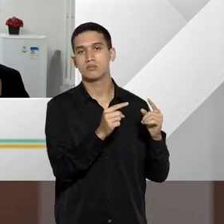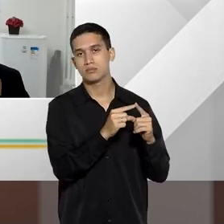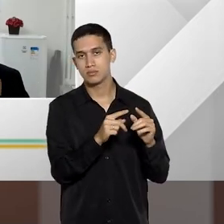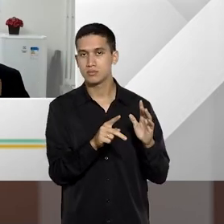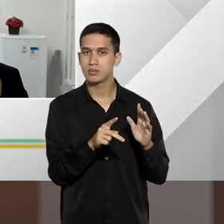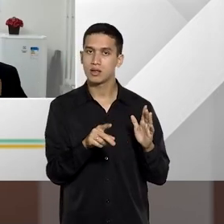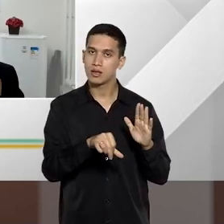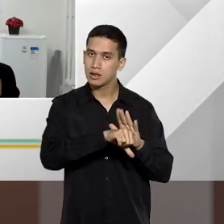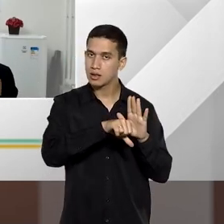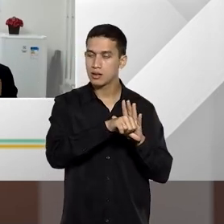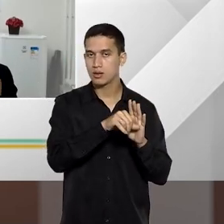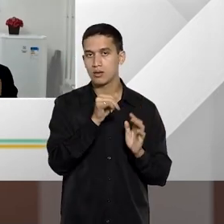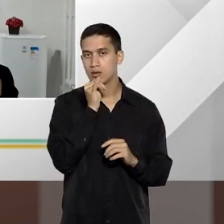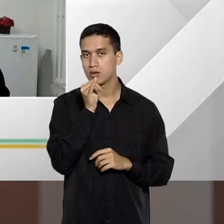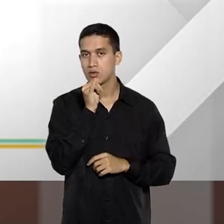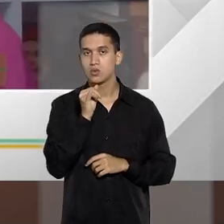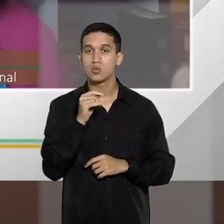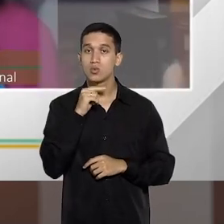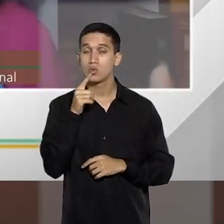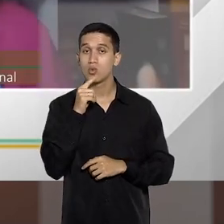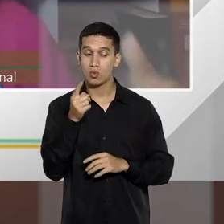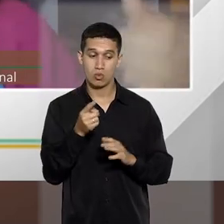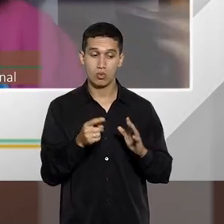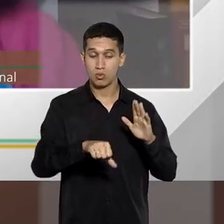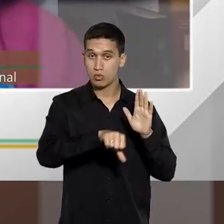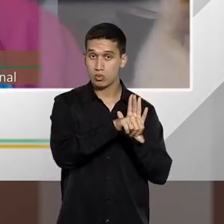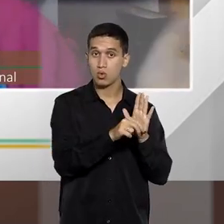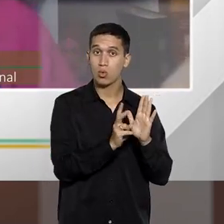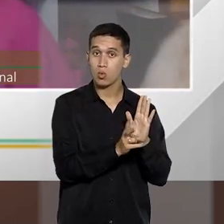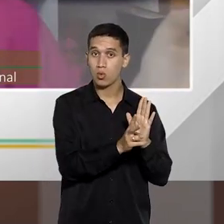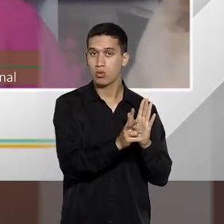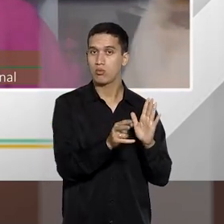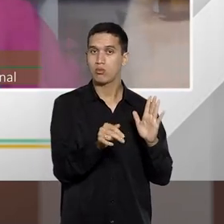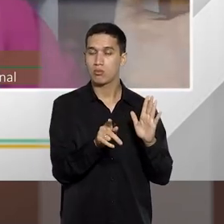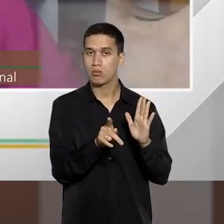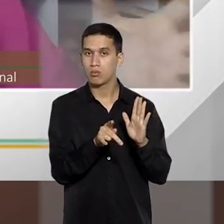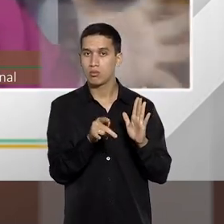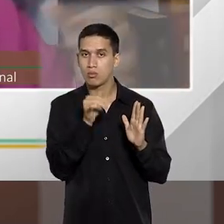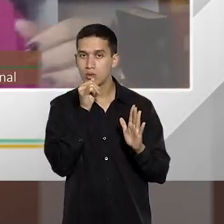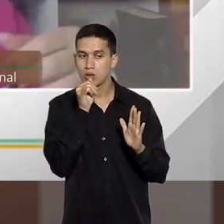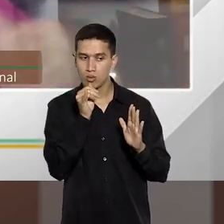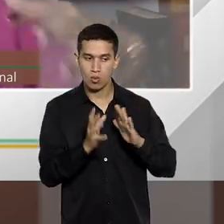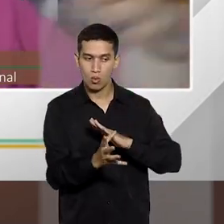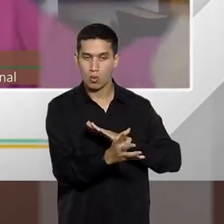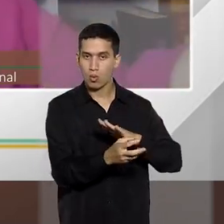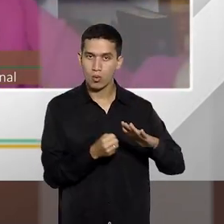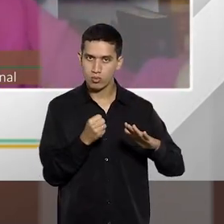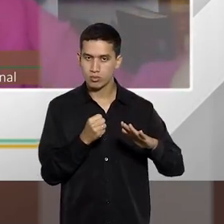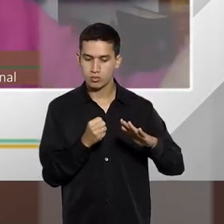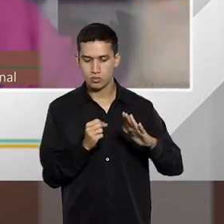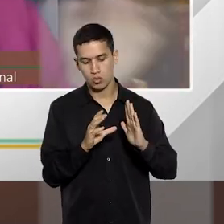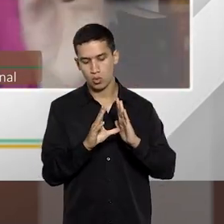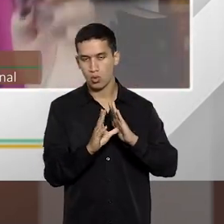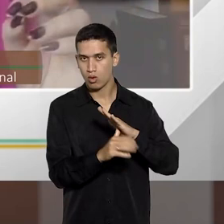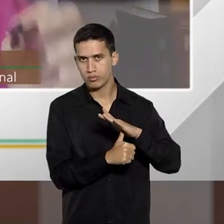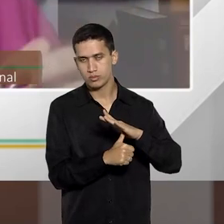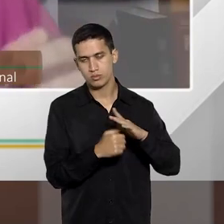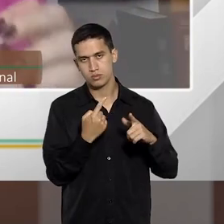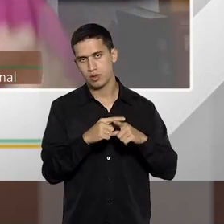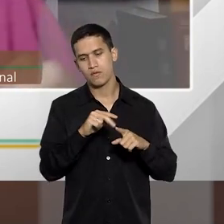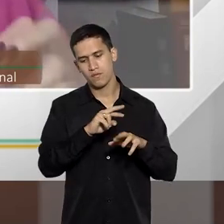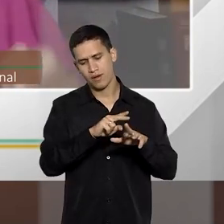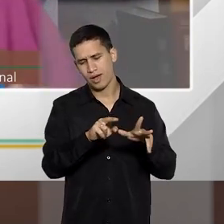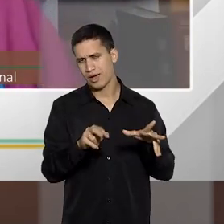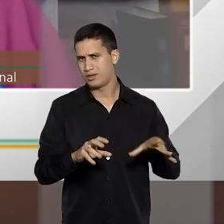considerar uma situação de continuidade deletiva entre furto e roubo. Então, são vários furtos. E aí,